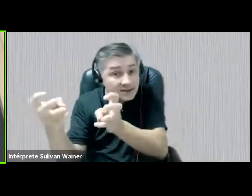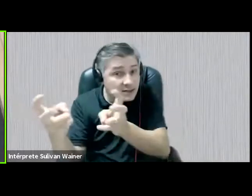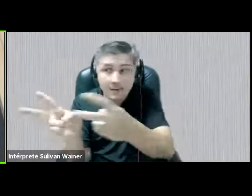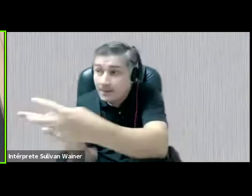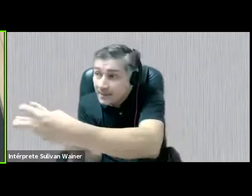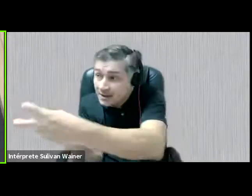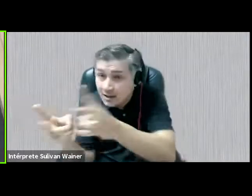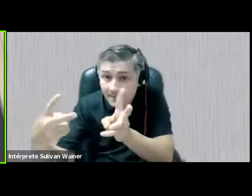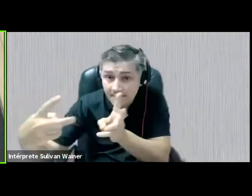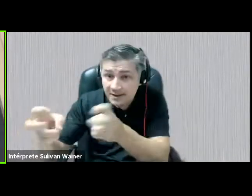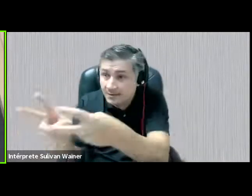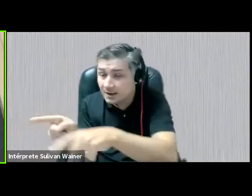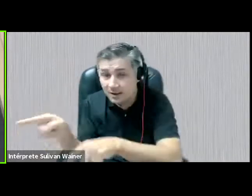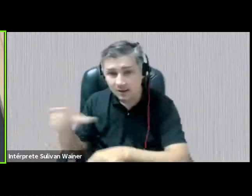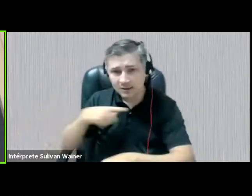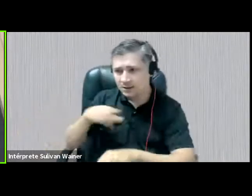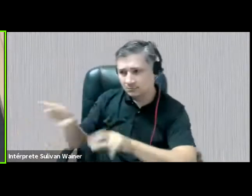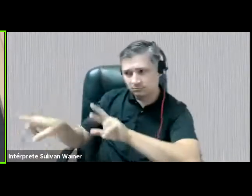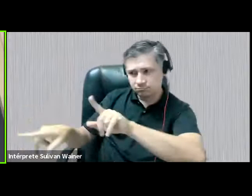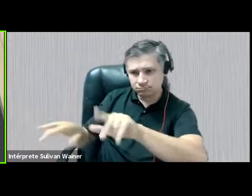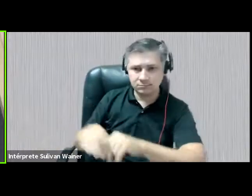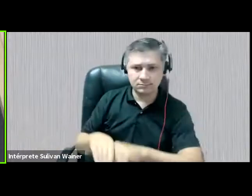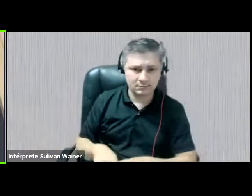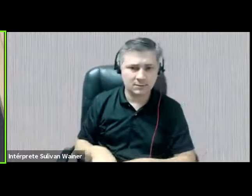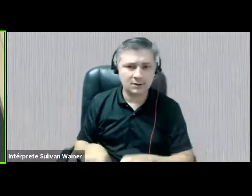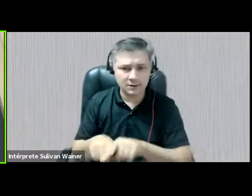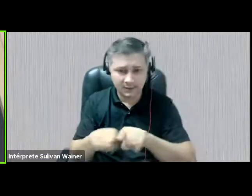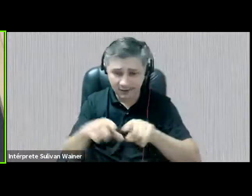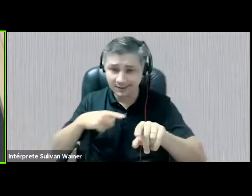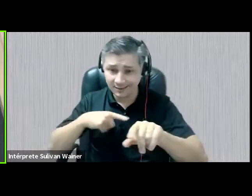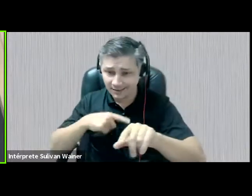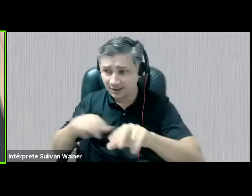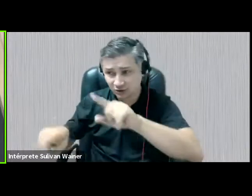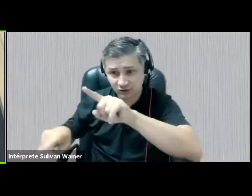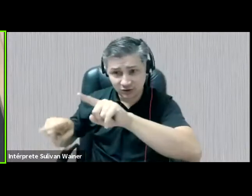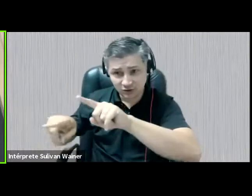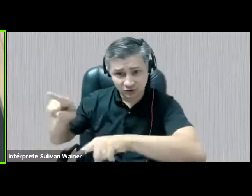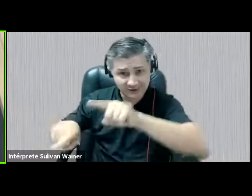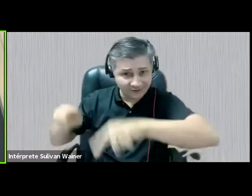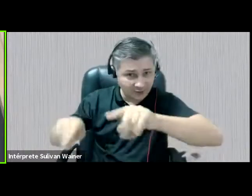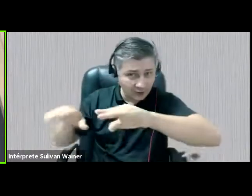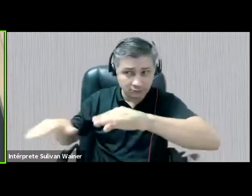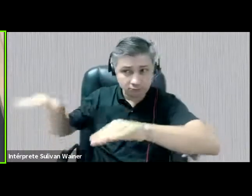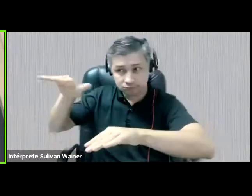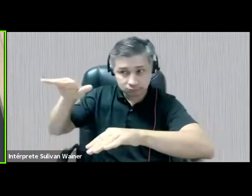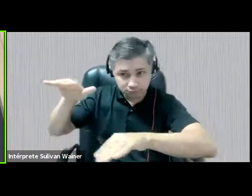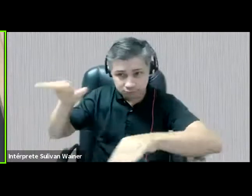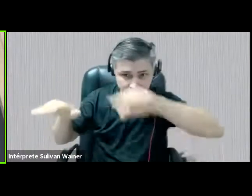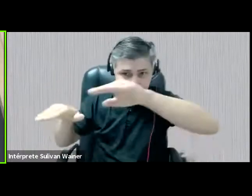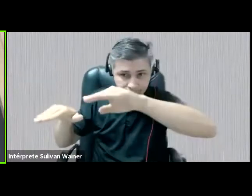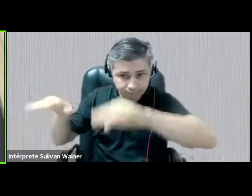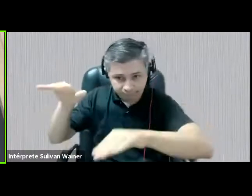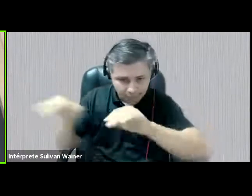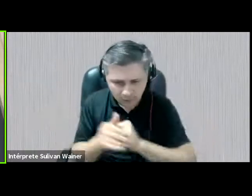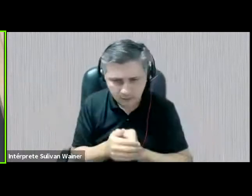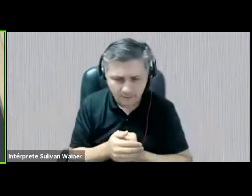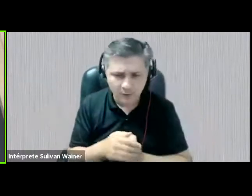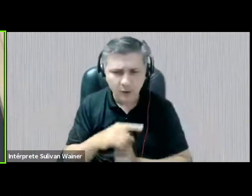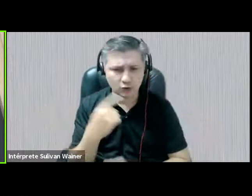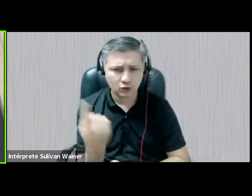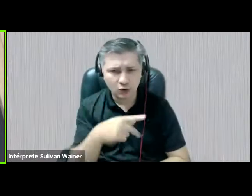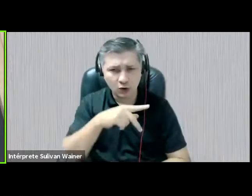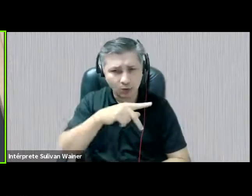gente questiona muito as hierarquias socialmente construídas dessas diferenças, né, então no nosso cotidiano com professoras nós